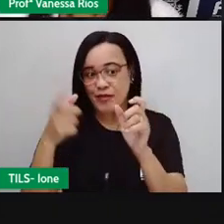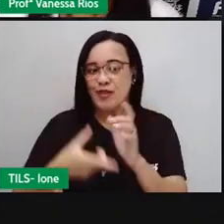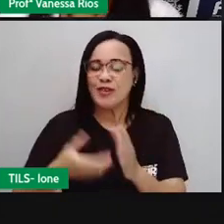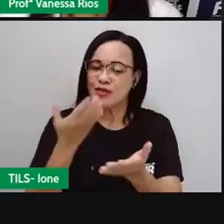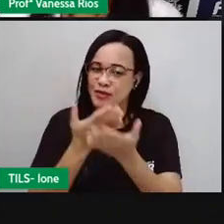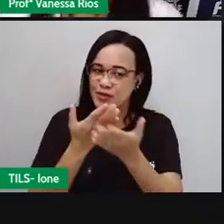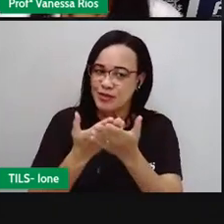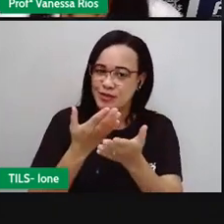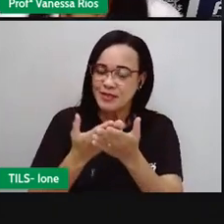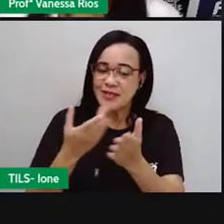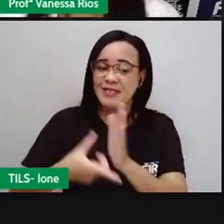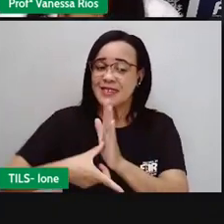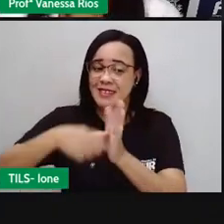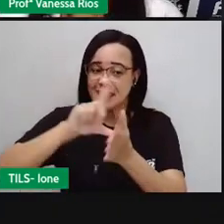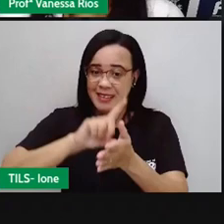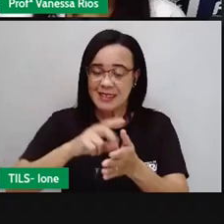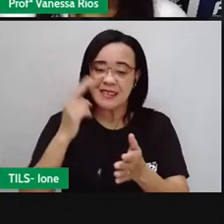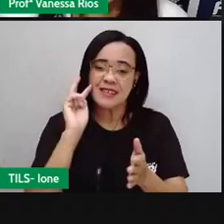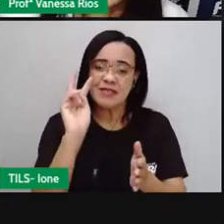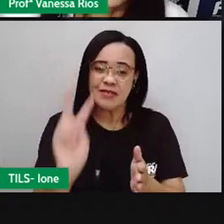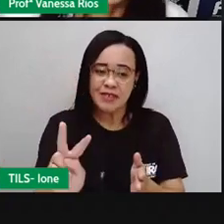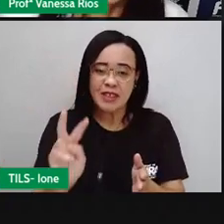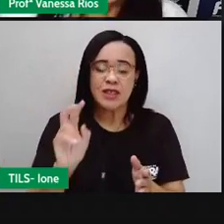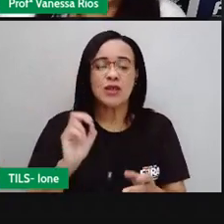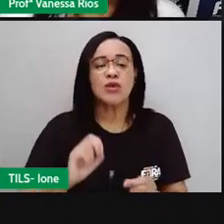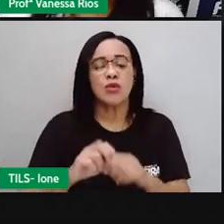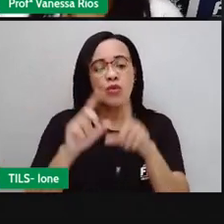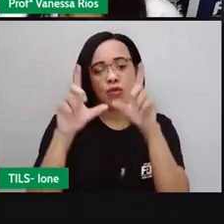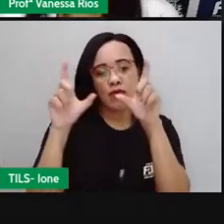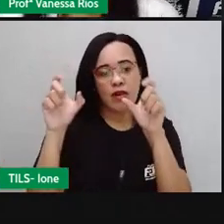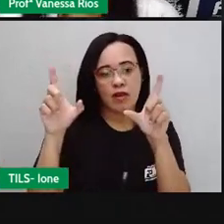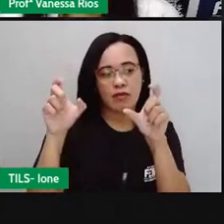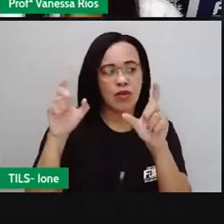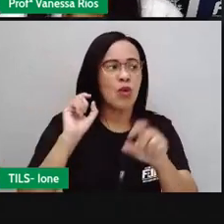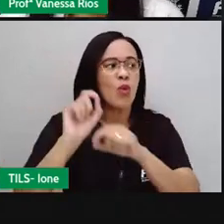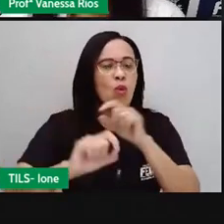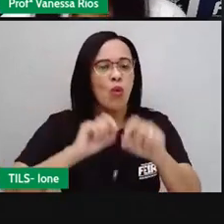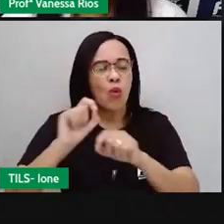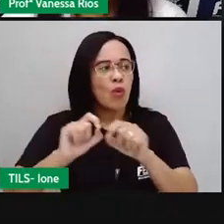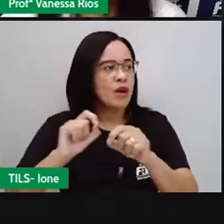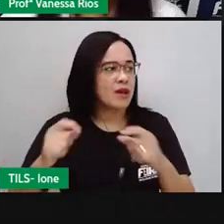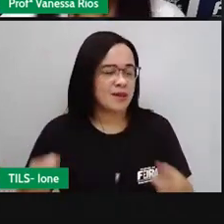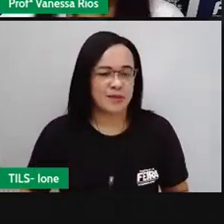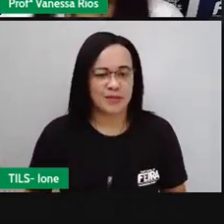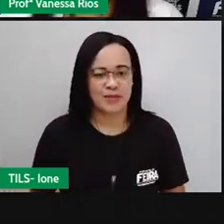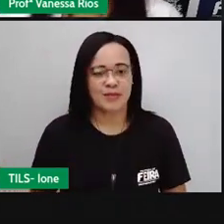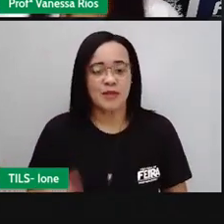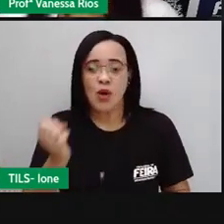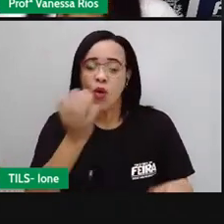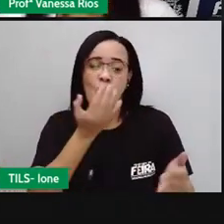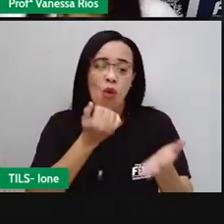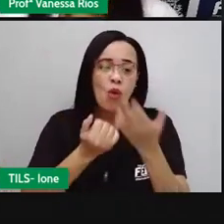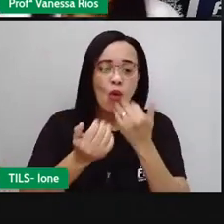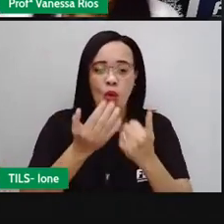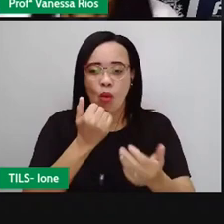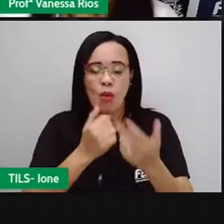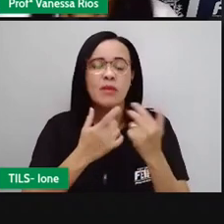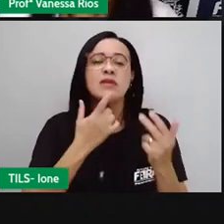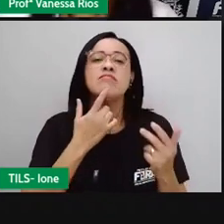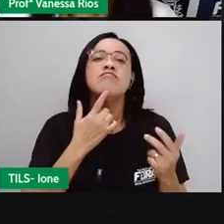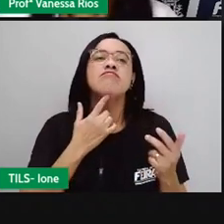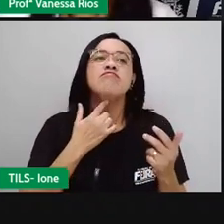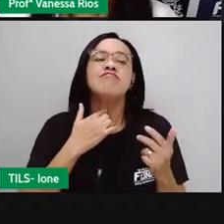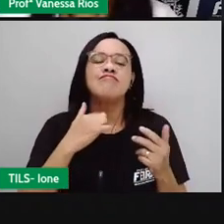não é? A gente viu aí que através da imagem a já pode começar a salivar, sentir fome, sentir vontade, né? De